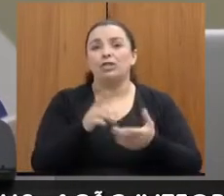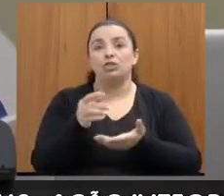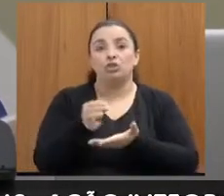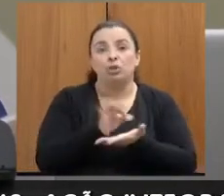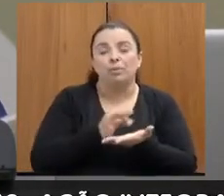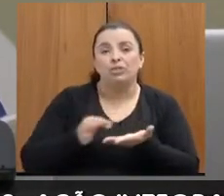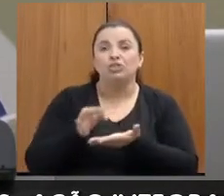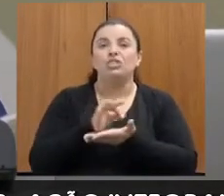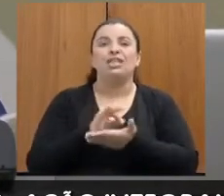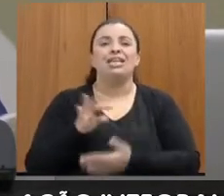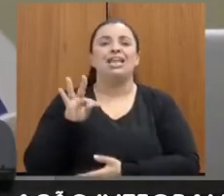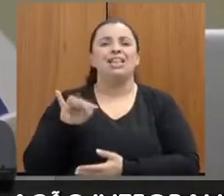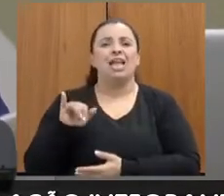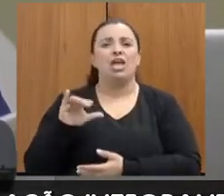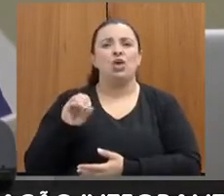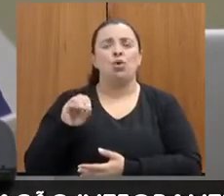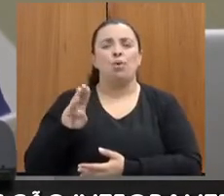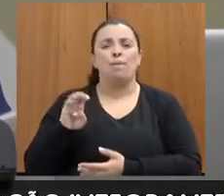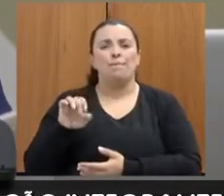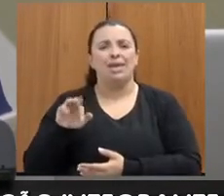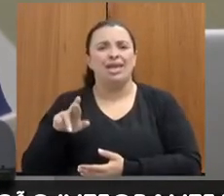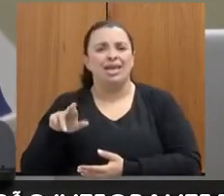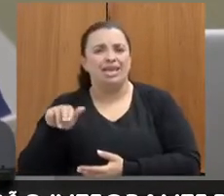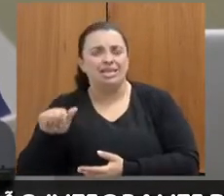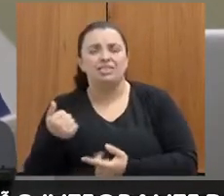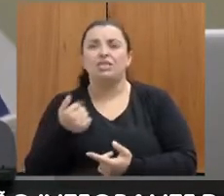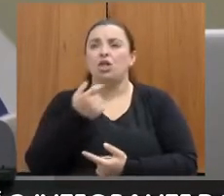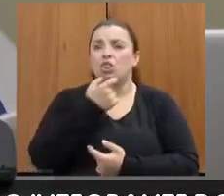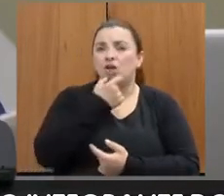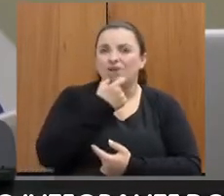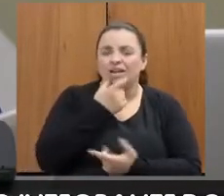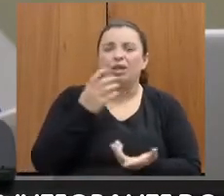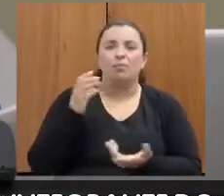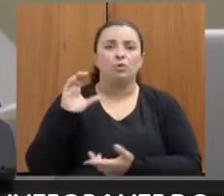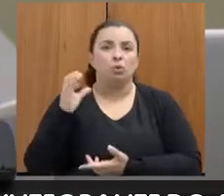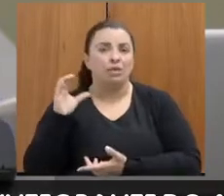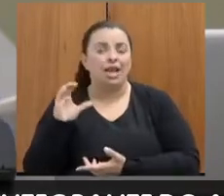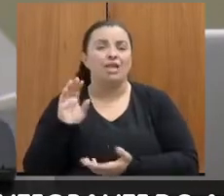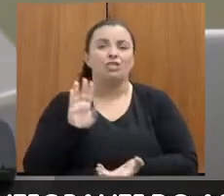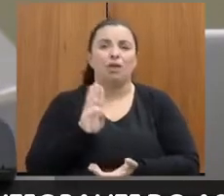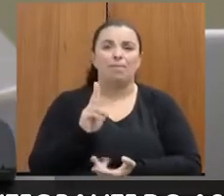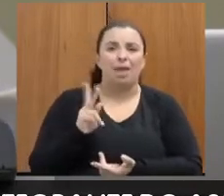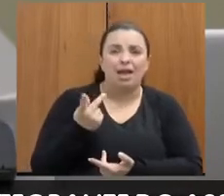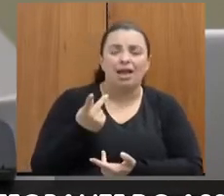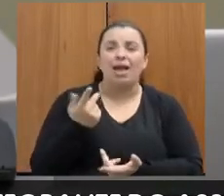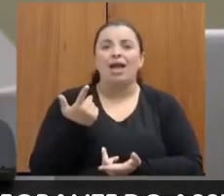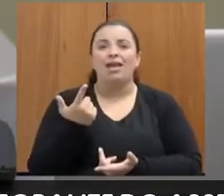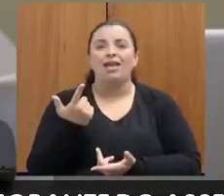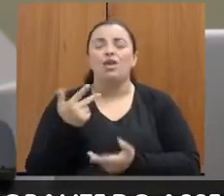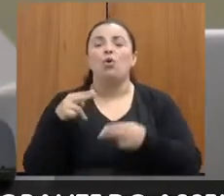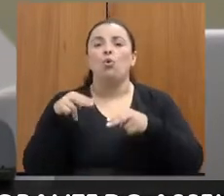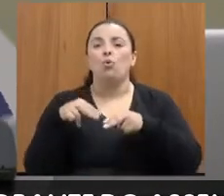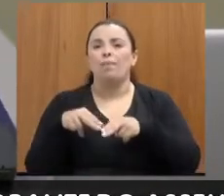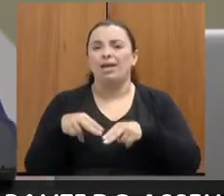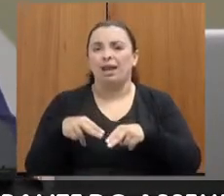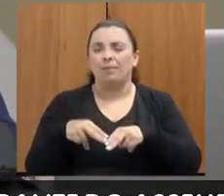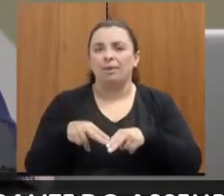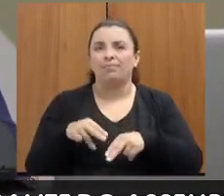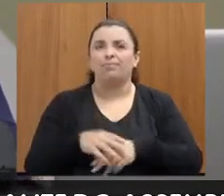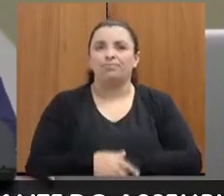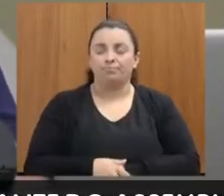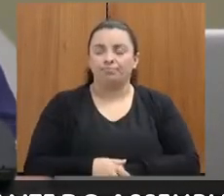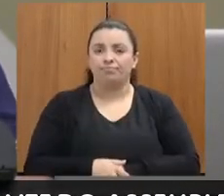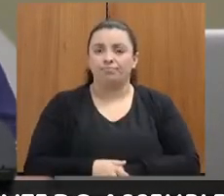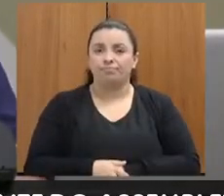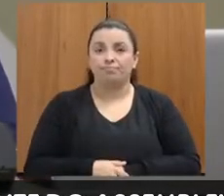Lima, Contagem, de Belo Horizonte e de Uberil e Uberaba. Nós fizemos